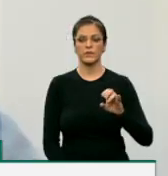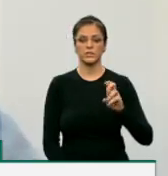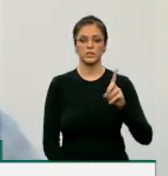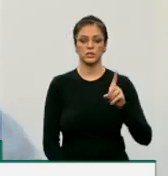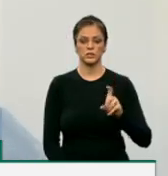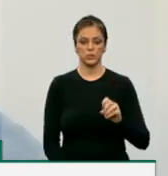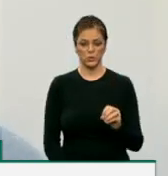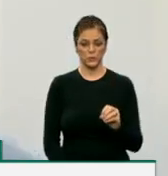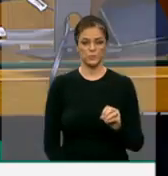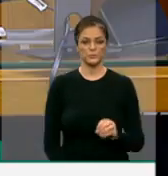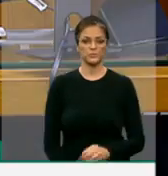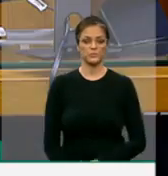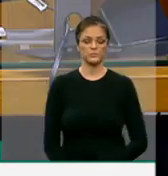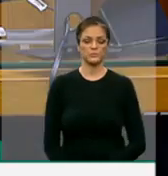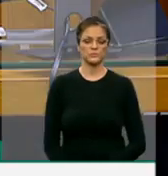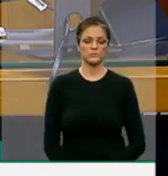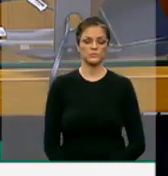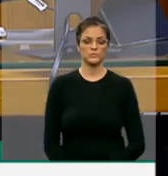Deputado Marcelo Freixo.